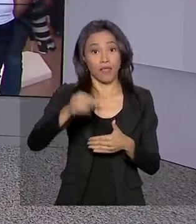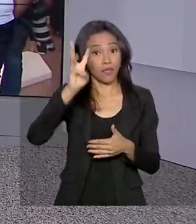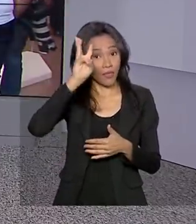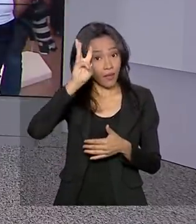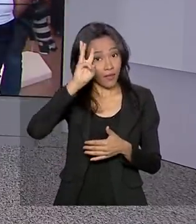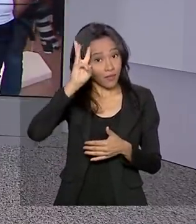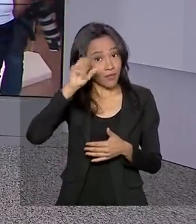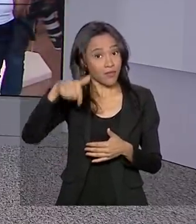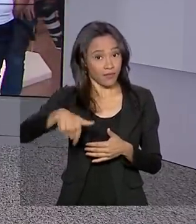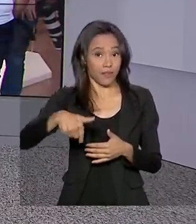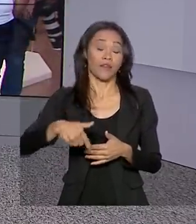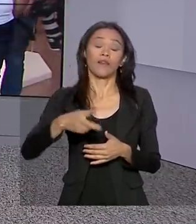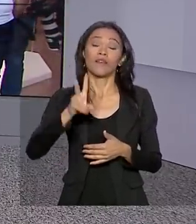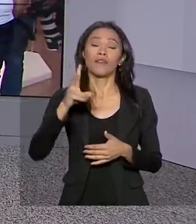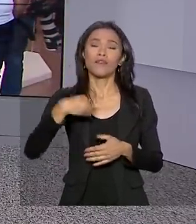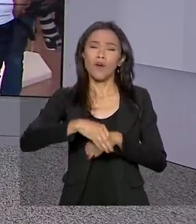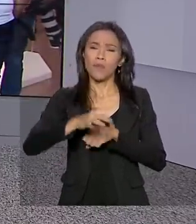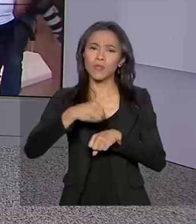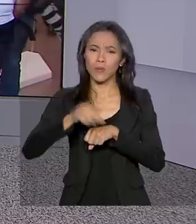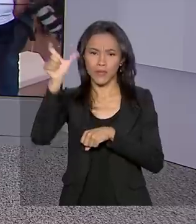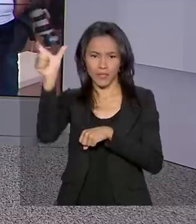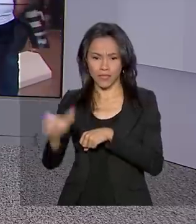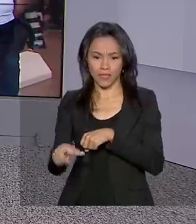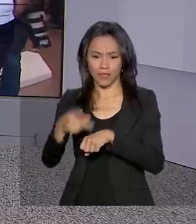de São Paulo é Ricardo Ferraz. Bom dia, Ricardo.